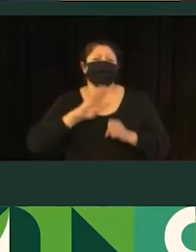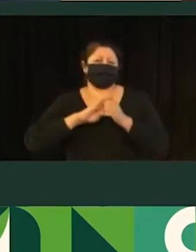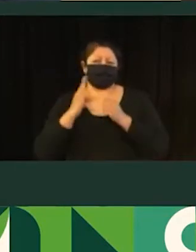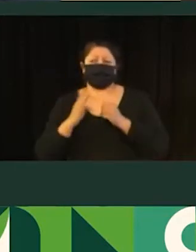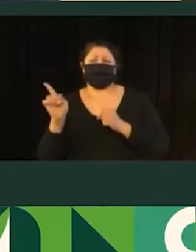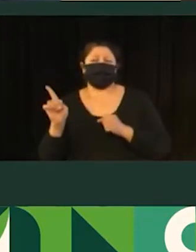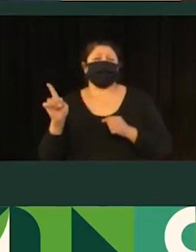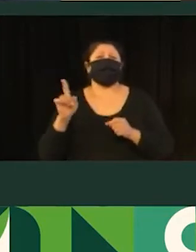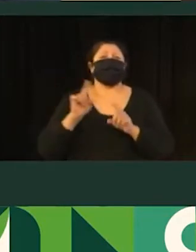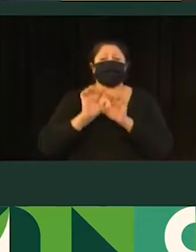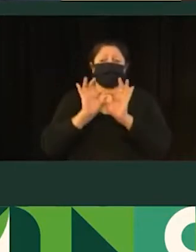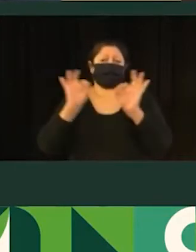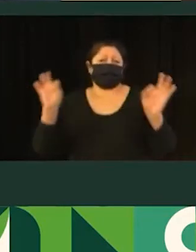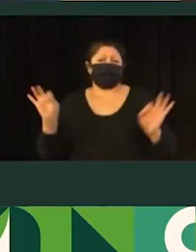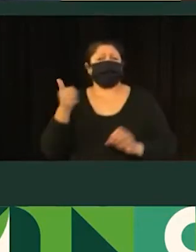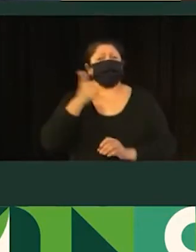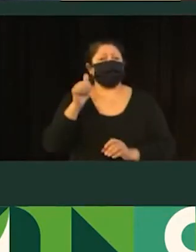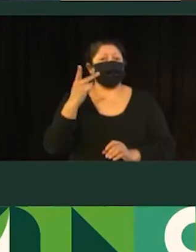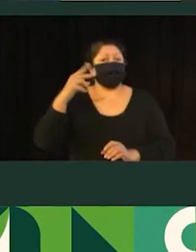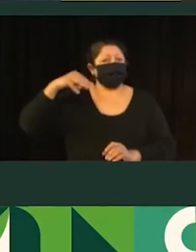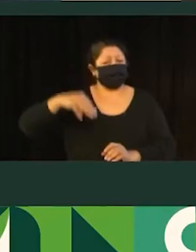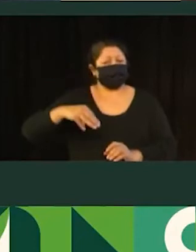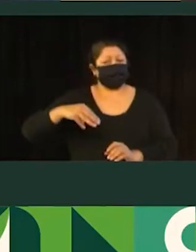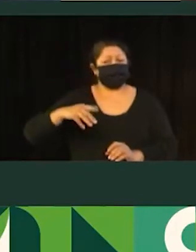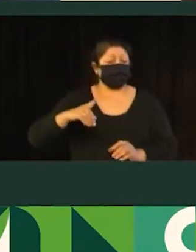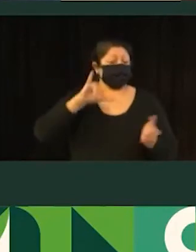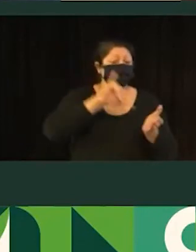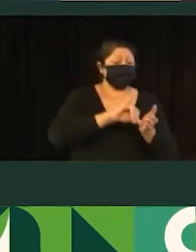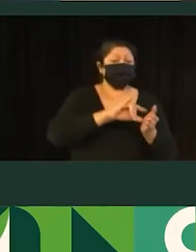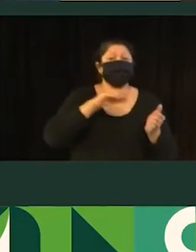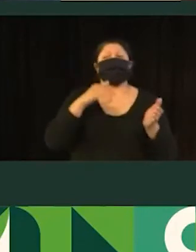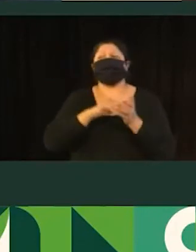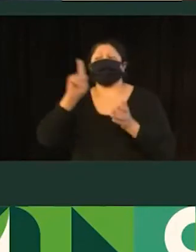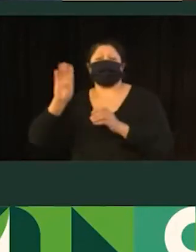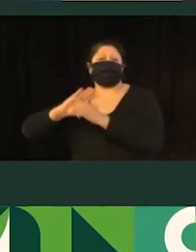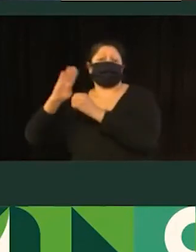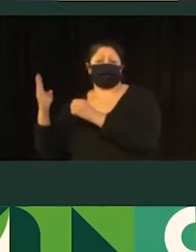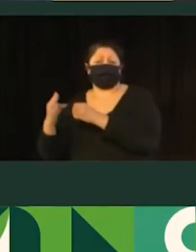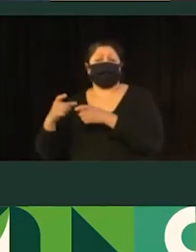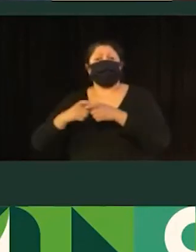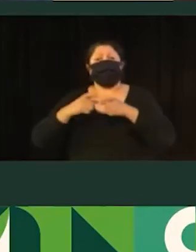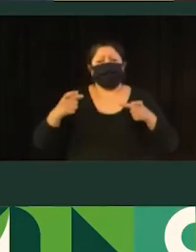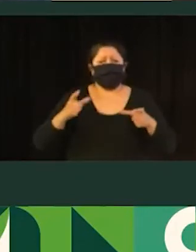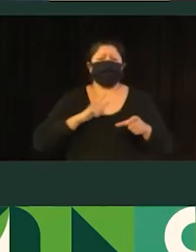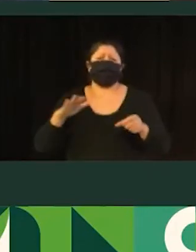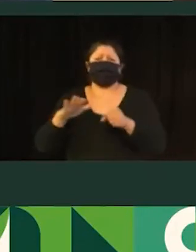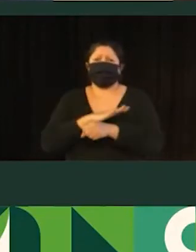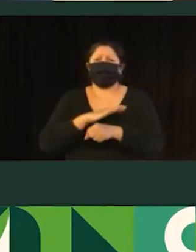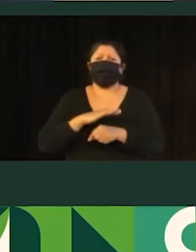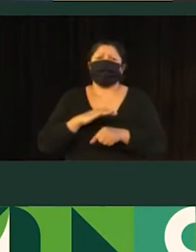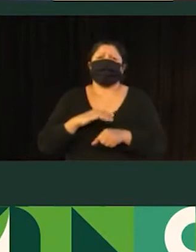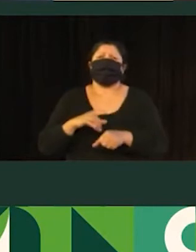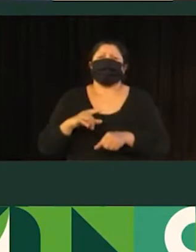com 11 quilômetros. Então, ela no sentido centro-bairro, as lotações maiores foram observadas, no ponto